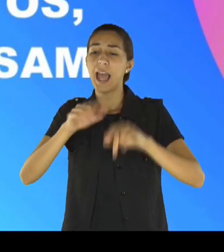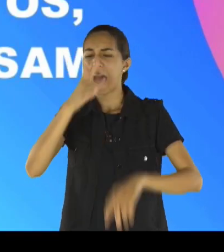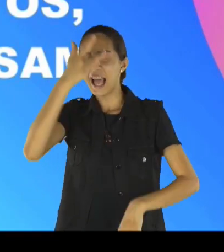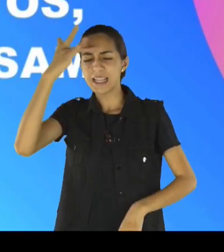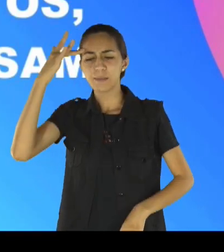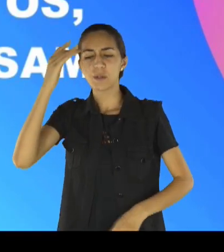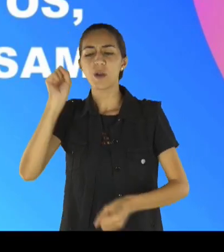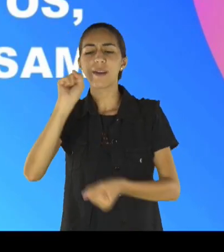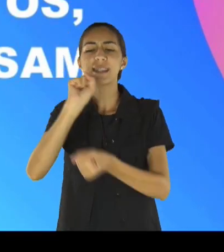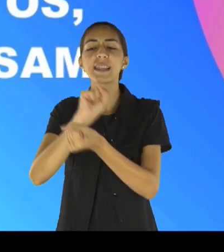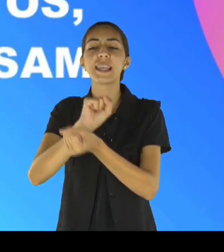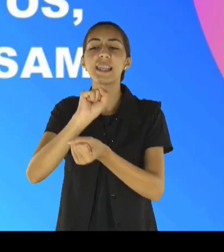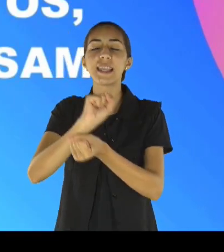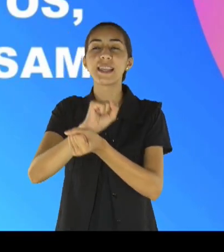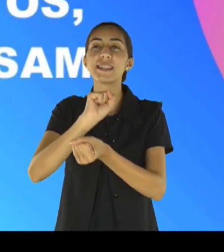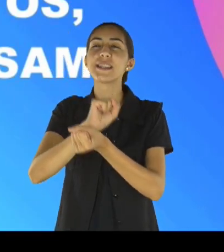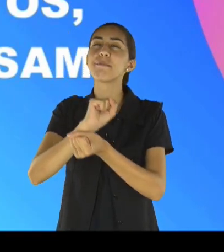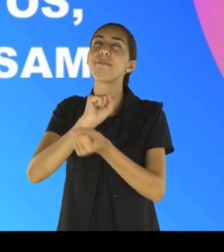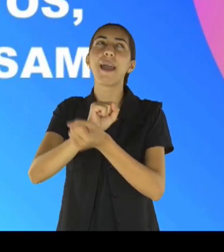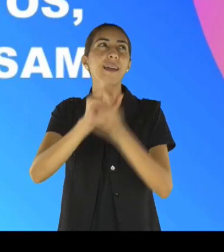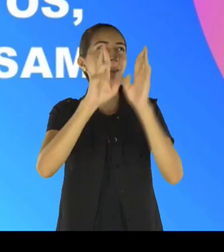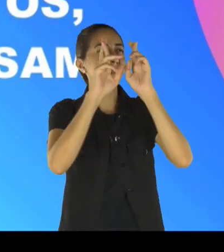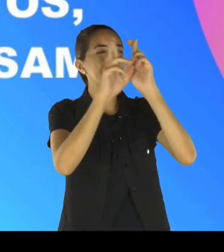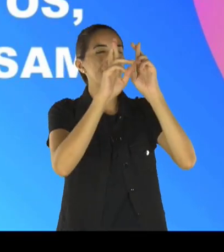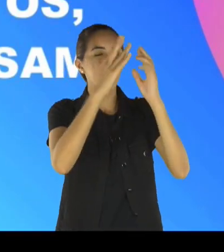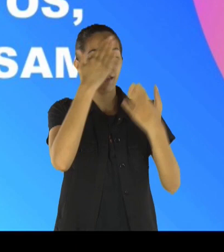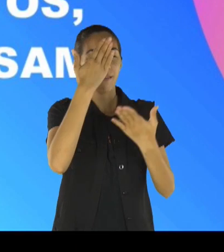águias, correrão, e não se cansarão,